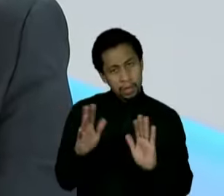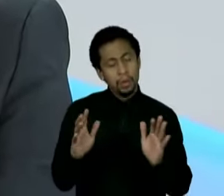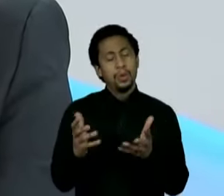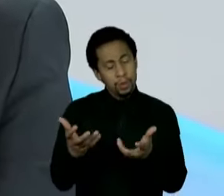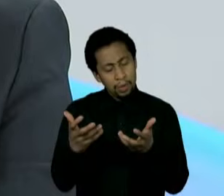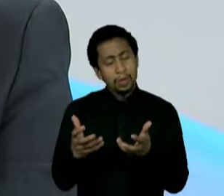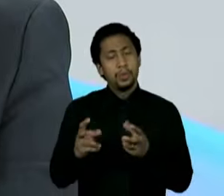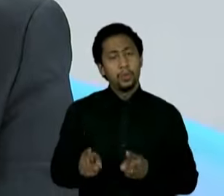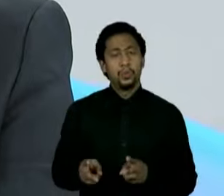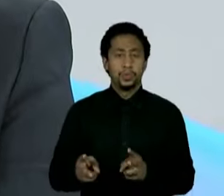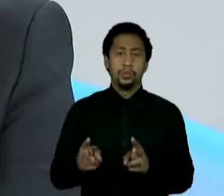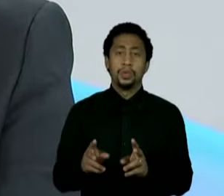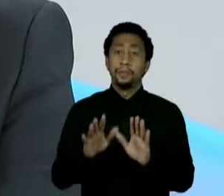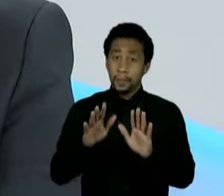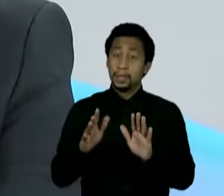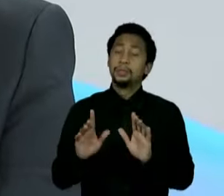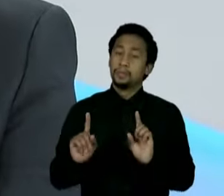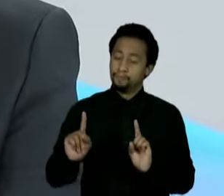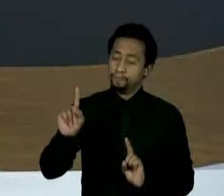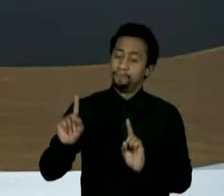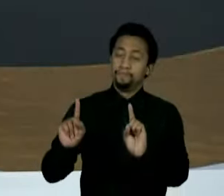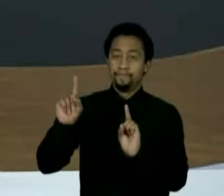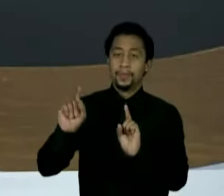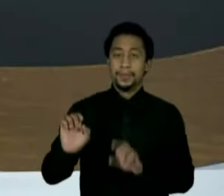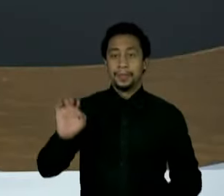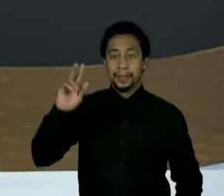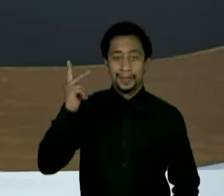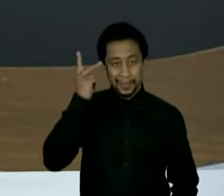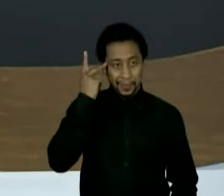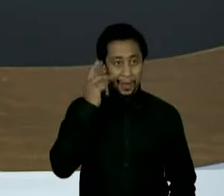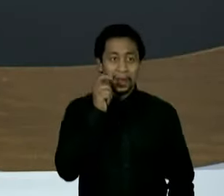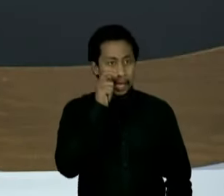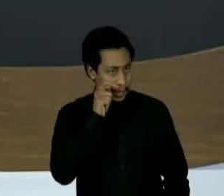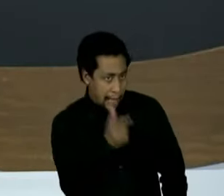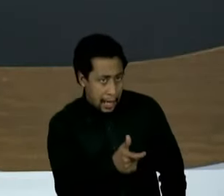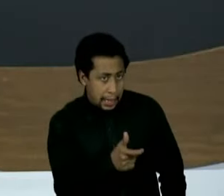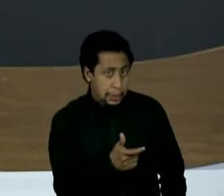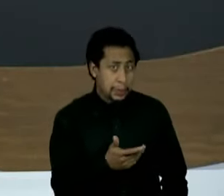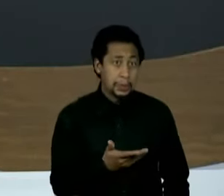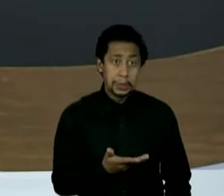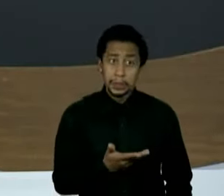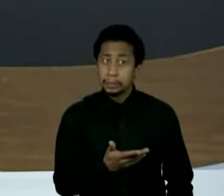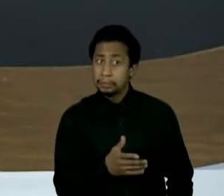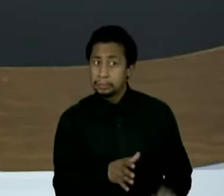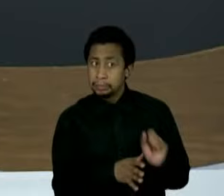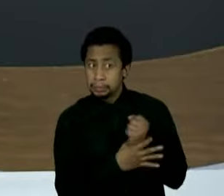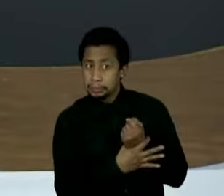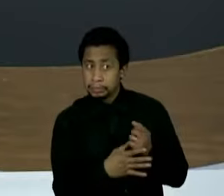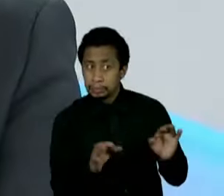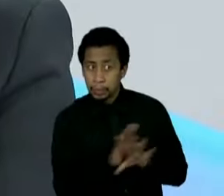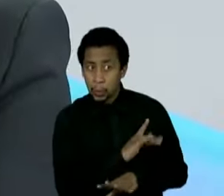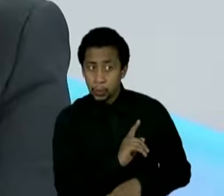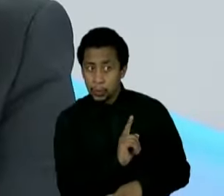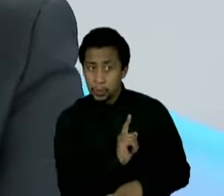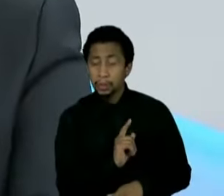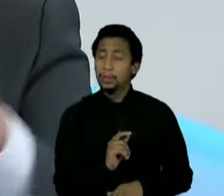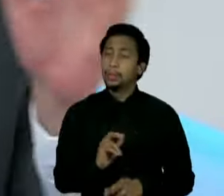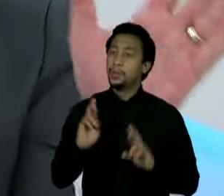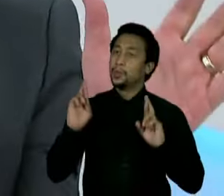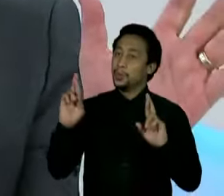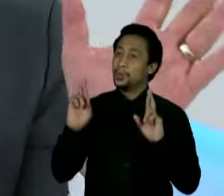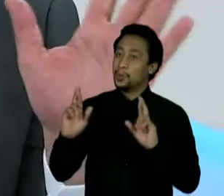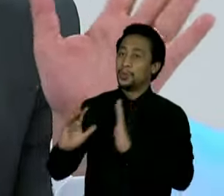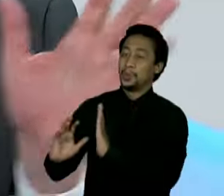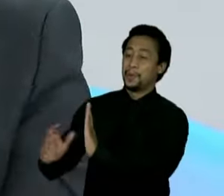mas a tendência é que a gente vai disputar o governo de São Paulo. Tendência, então, não está assegurada. Não, eu espero muito que os outros